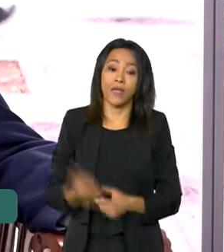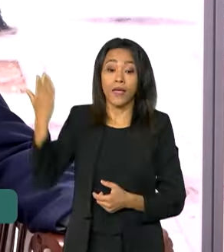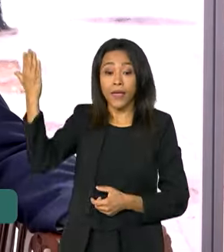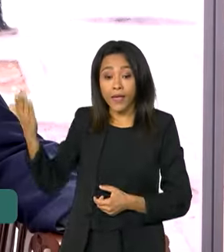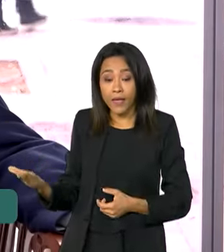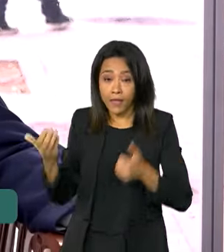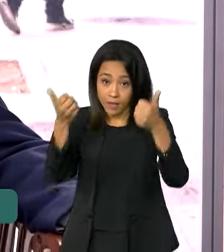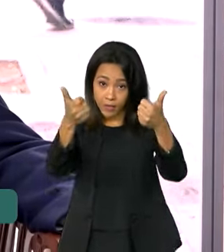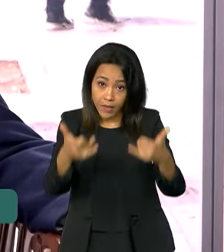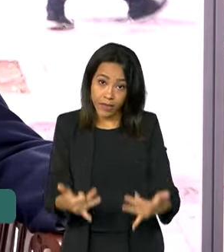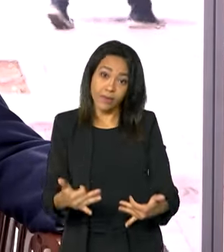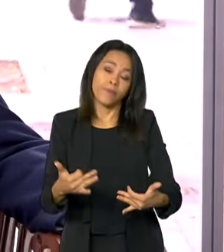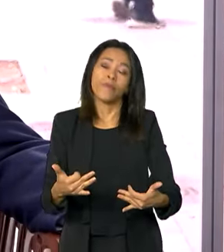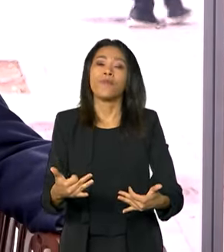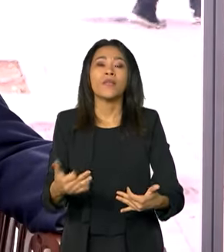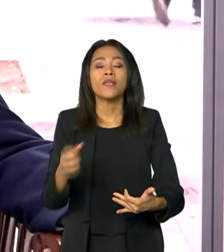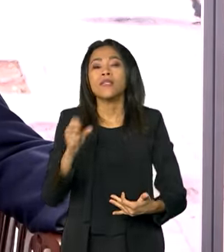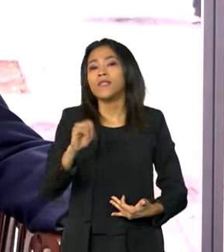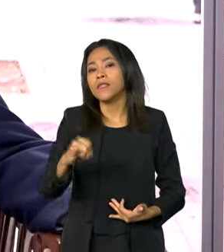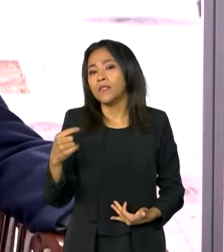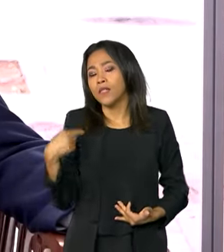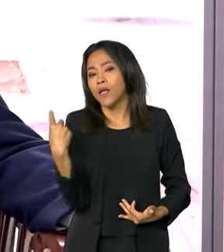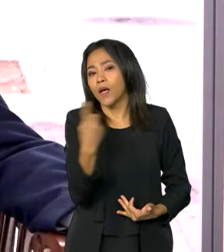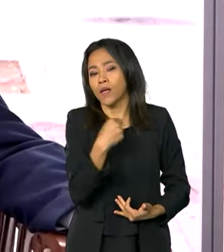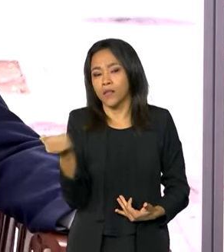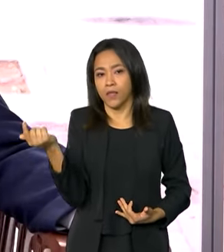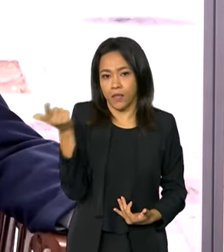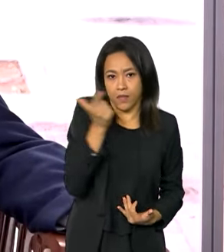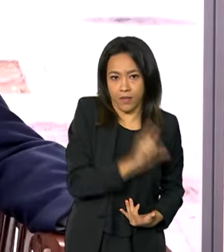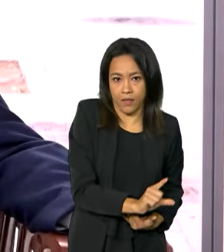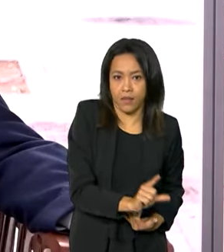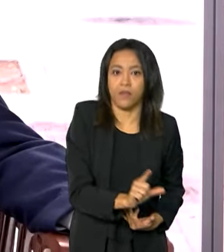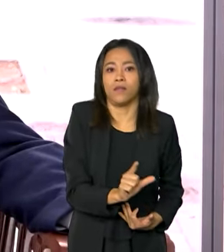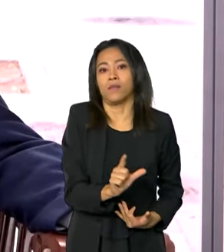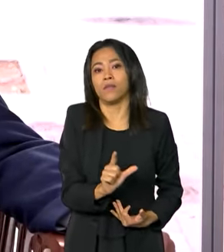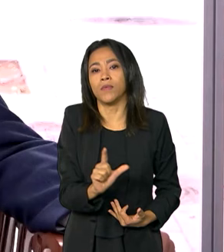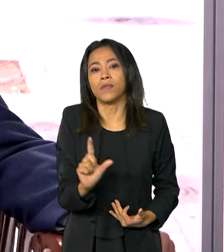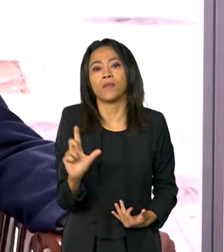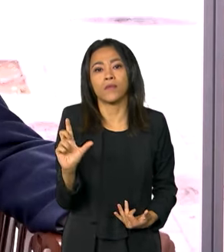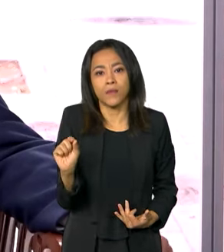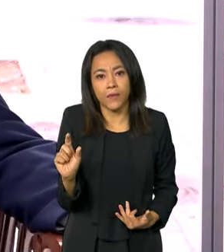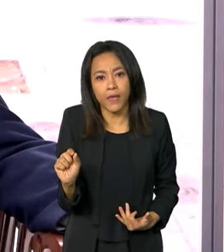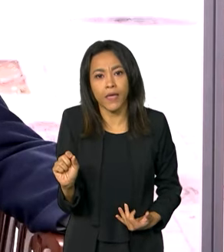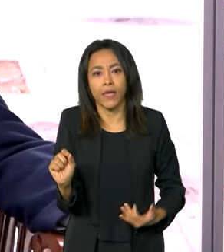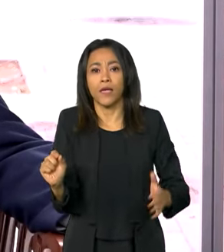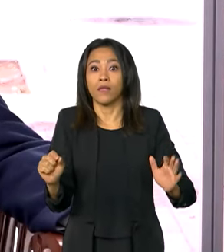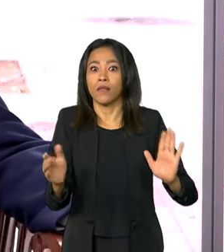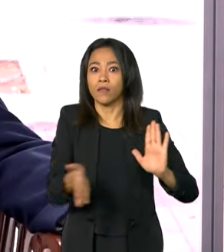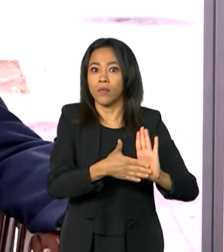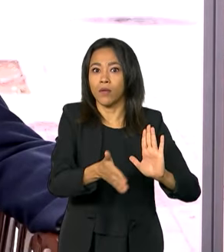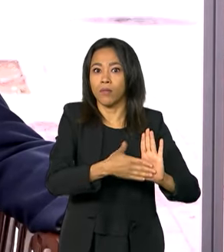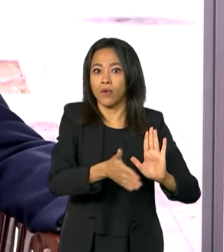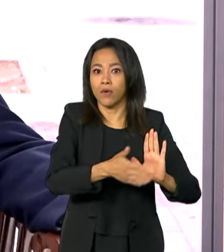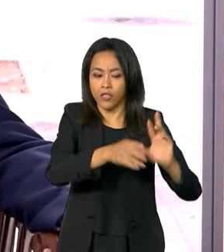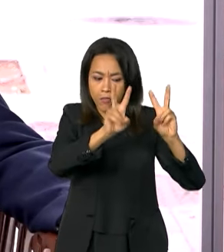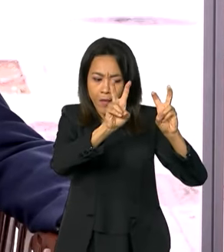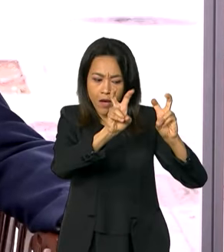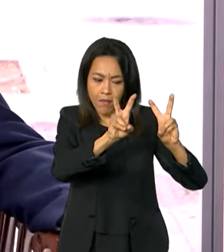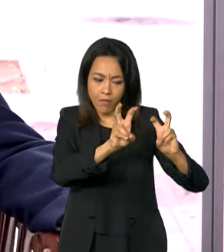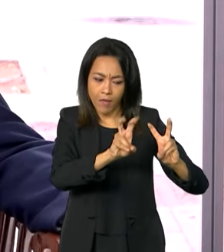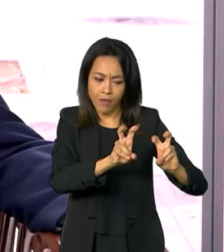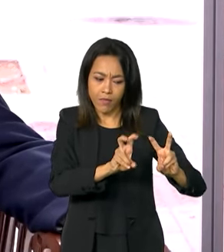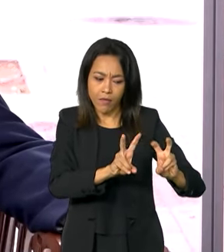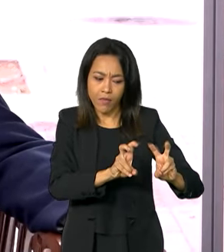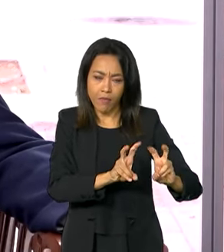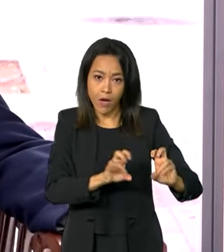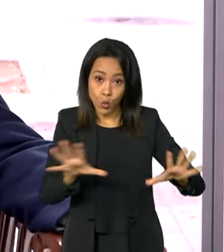conseguirmos colocar na pauta das decisões do G20, do chefe de Estado, o que